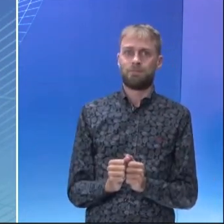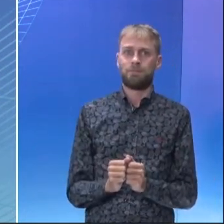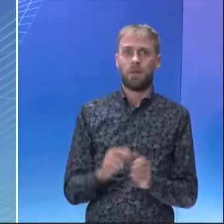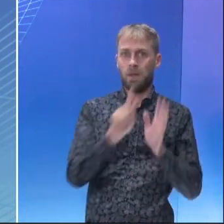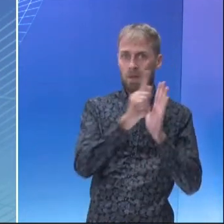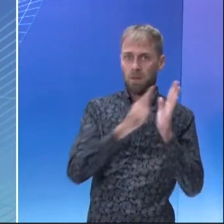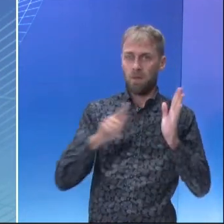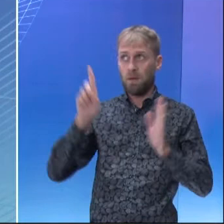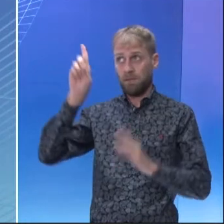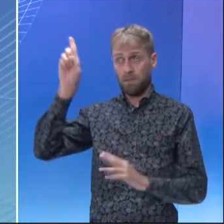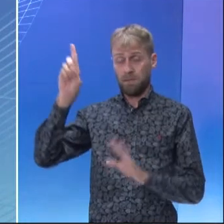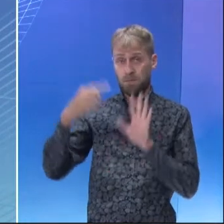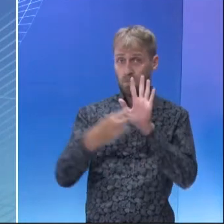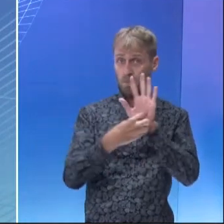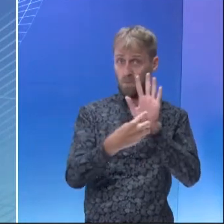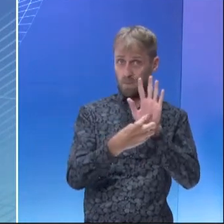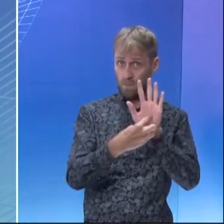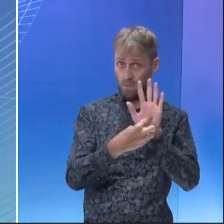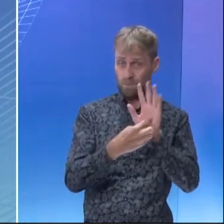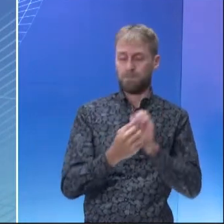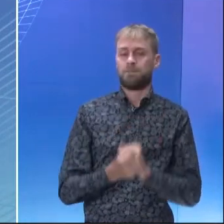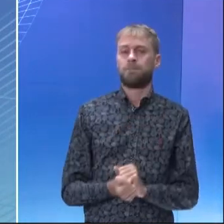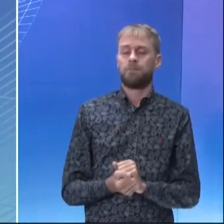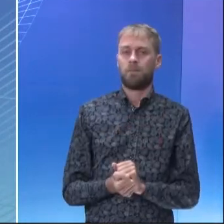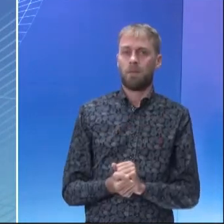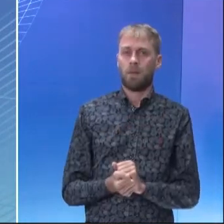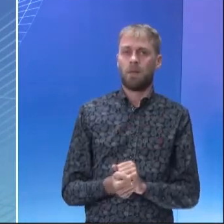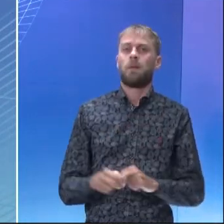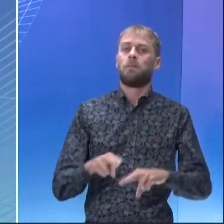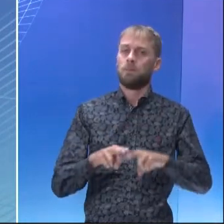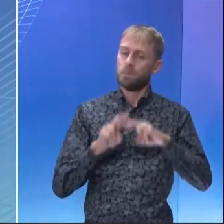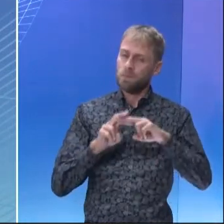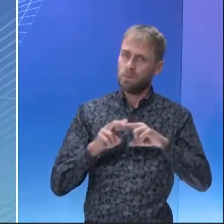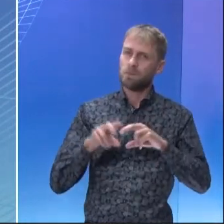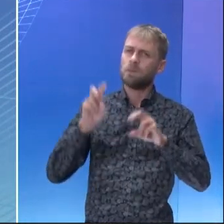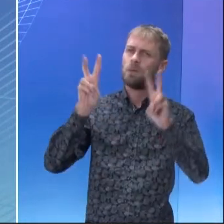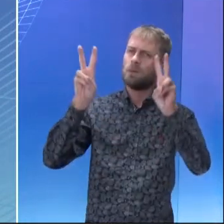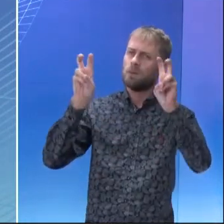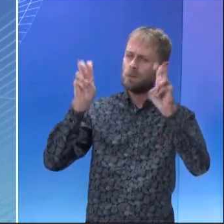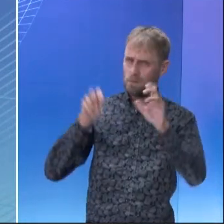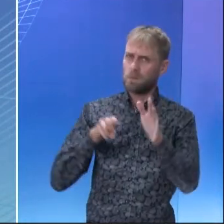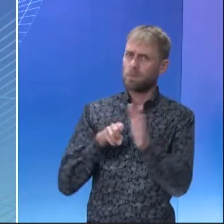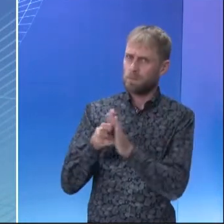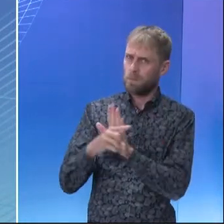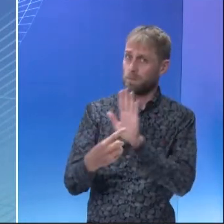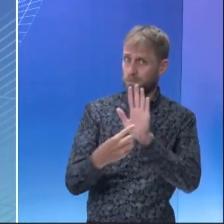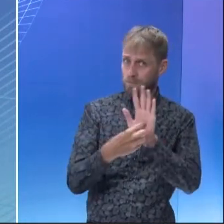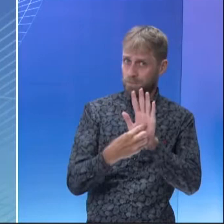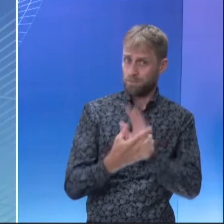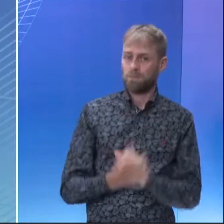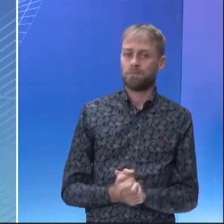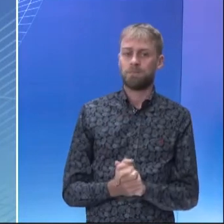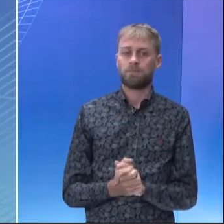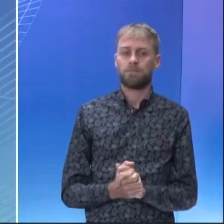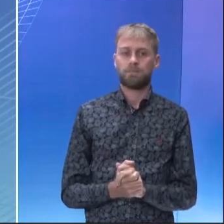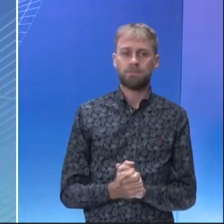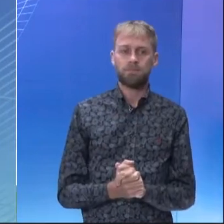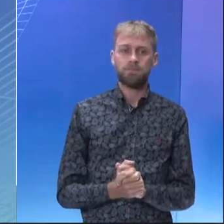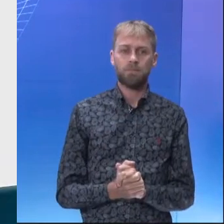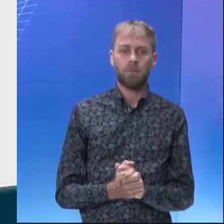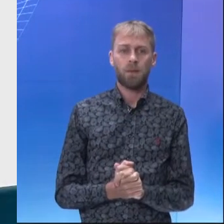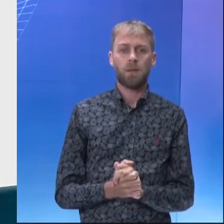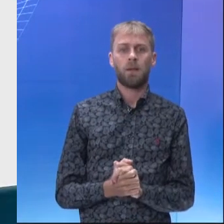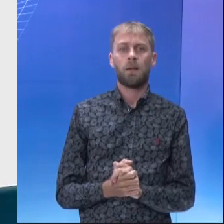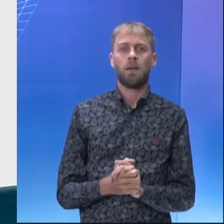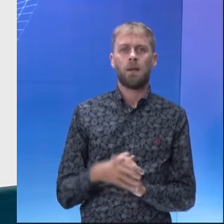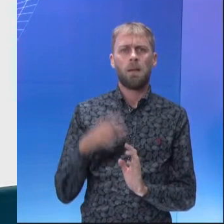Então é mais ou menos isso que o enunciado da questão e o gráfico querem apontar para vocês. Agora vamos ver o que diz a